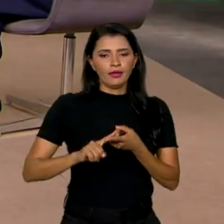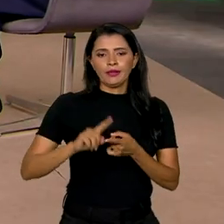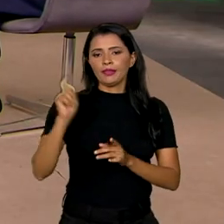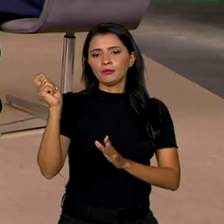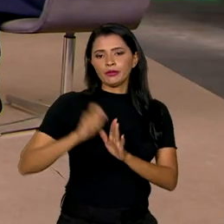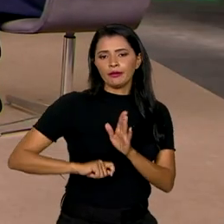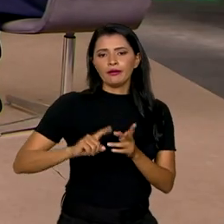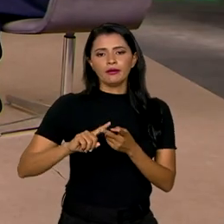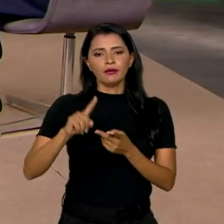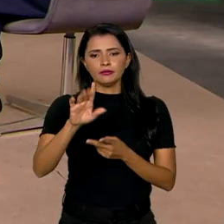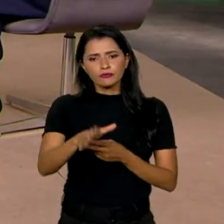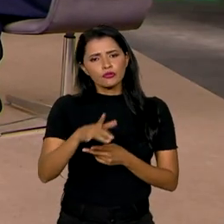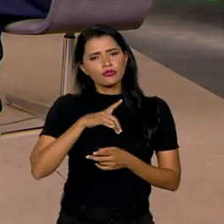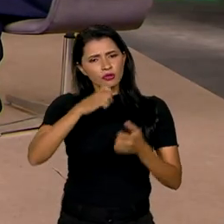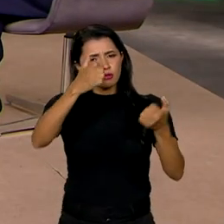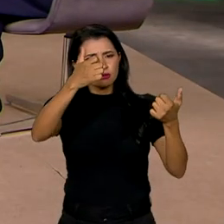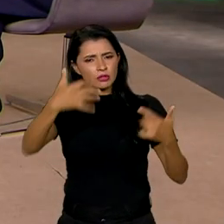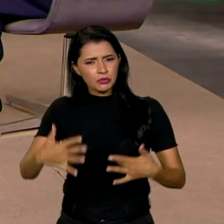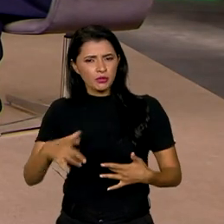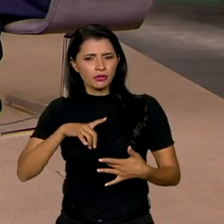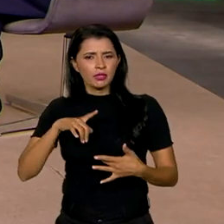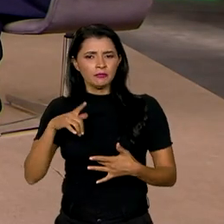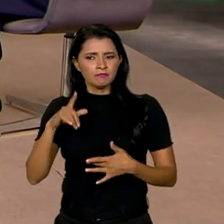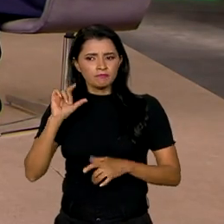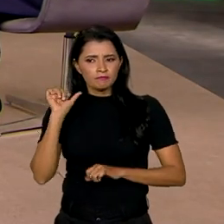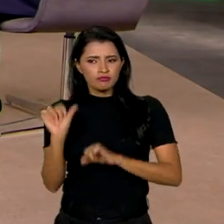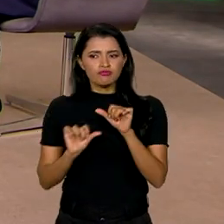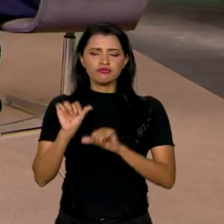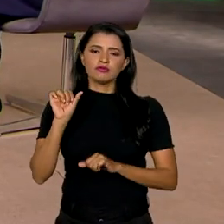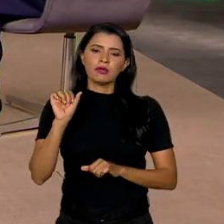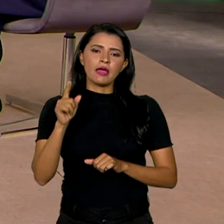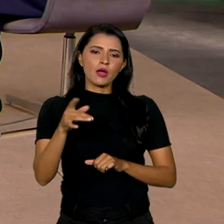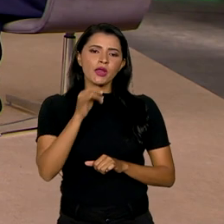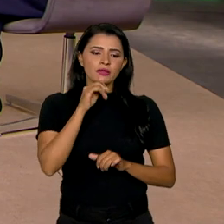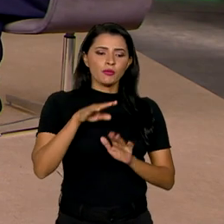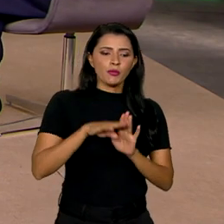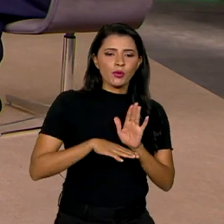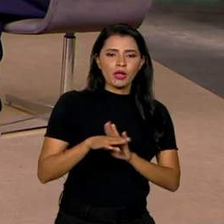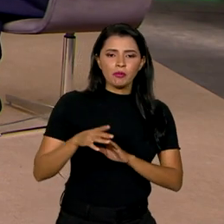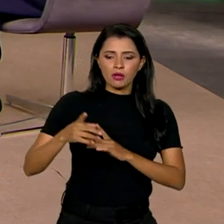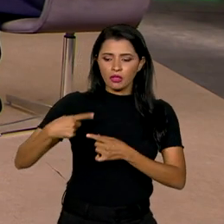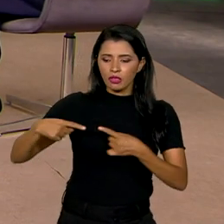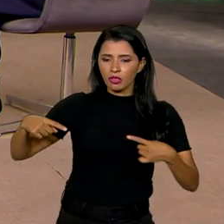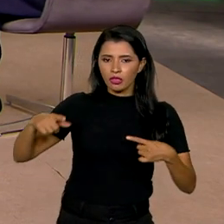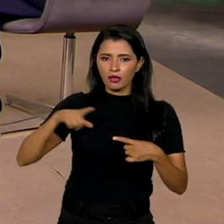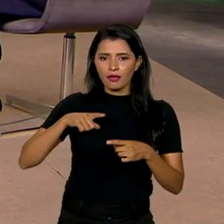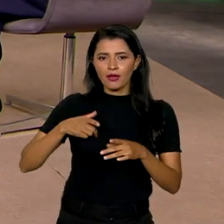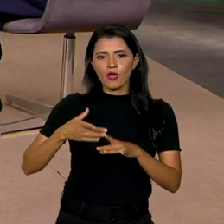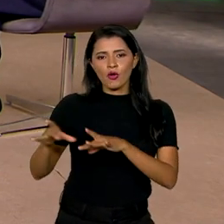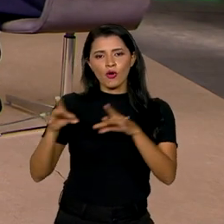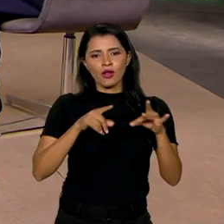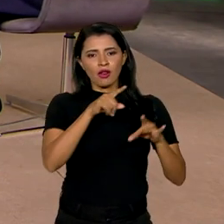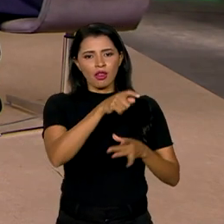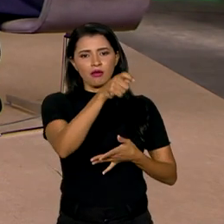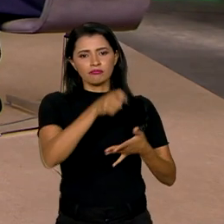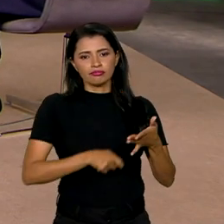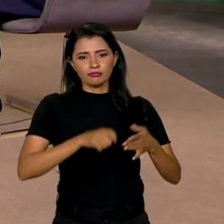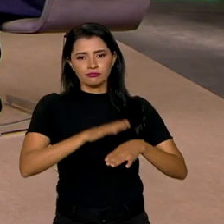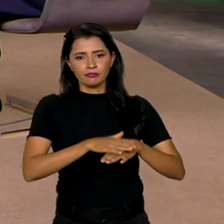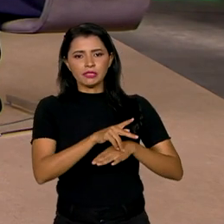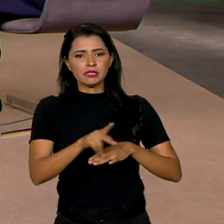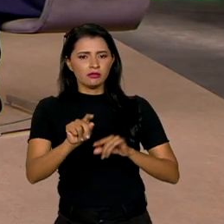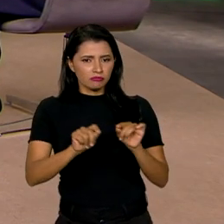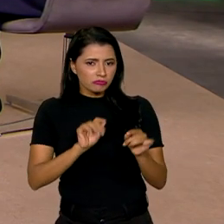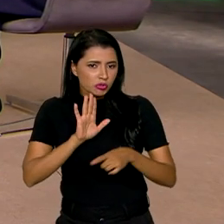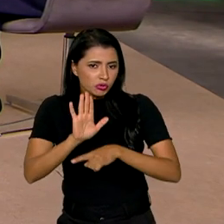têm, o senhor já mencionou, um impacto importante, né? E o desenrola, por exemplo, que agora segue para a sanção presidencial, ele também ajuda aí a girar a